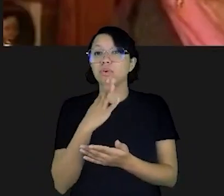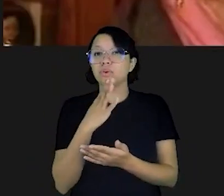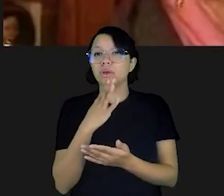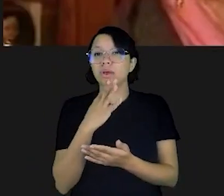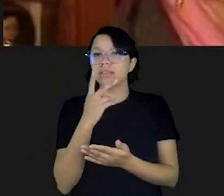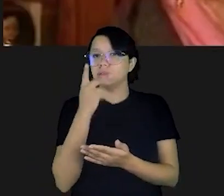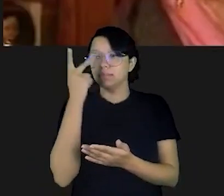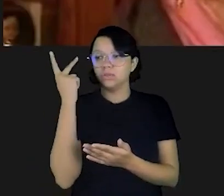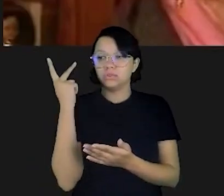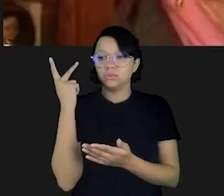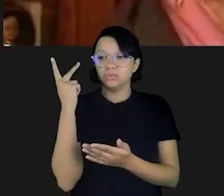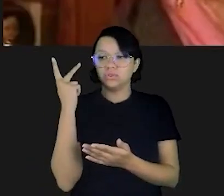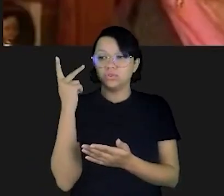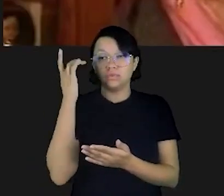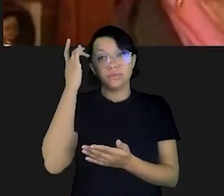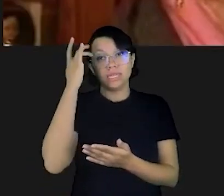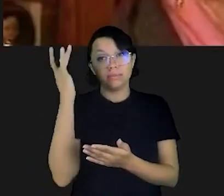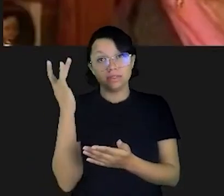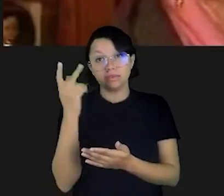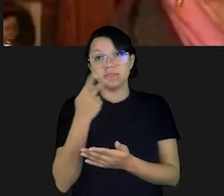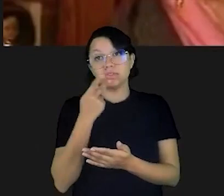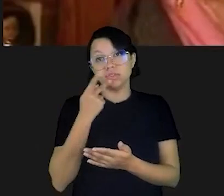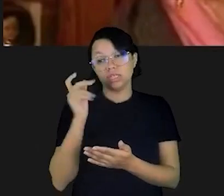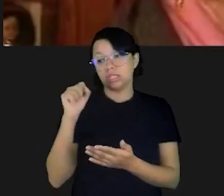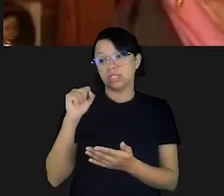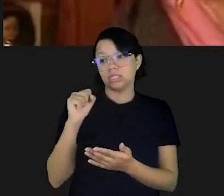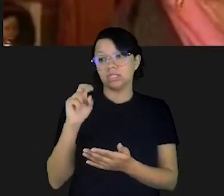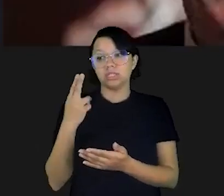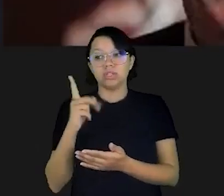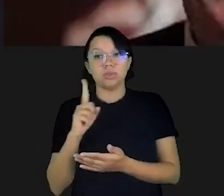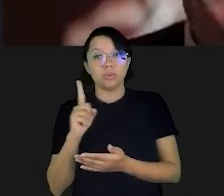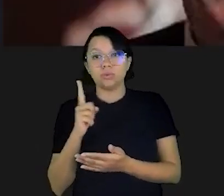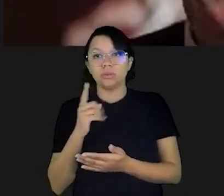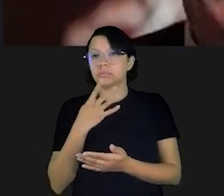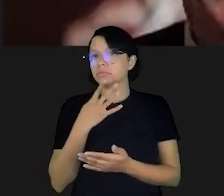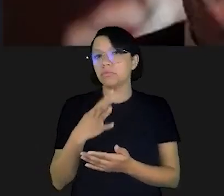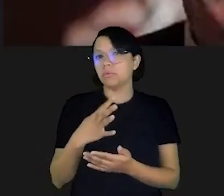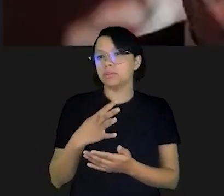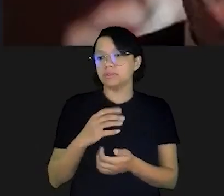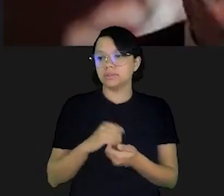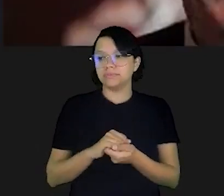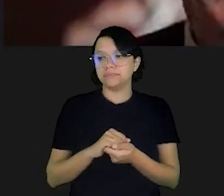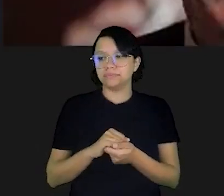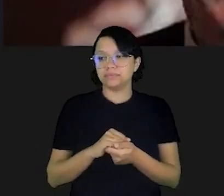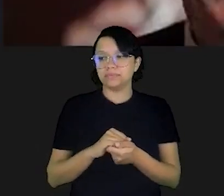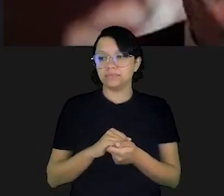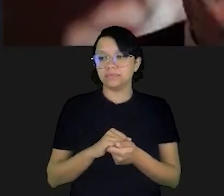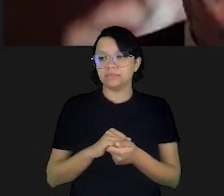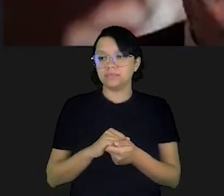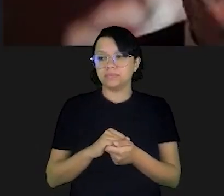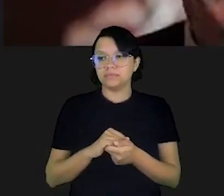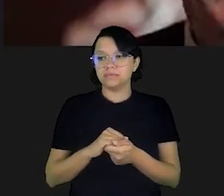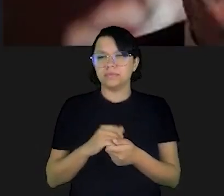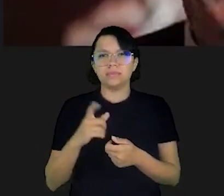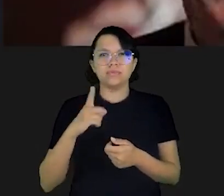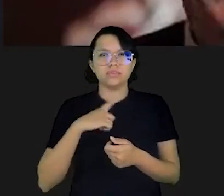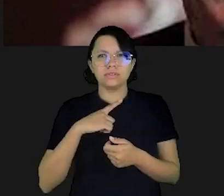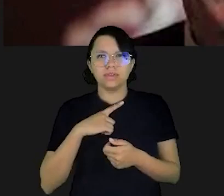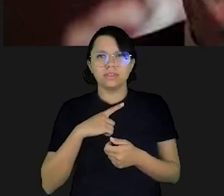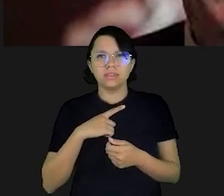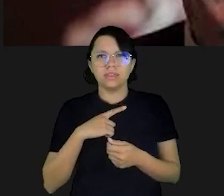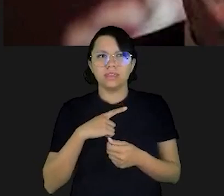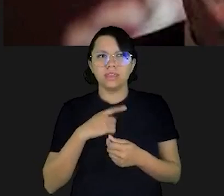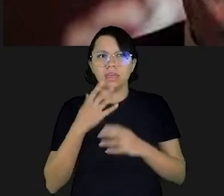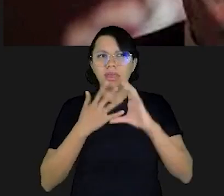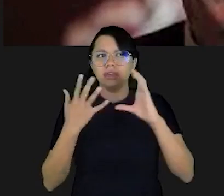você conhecer a pessoa, já fica mais fácil você dizer sim ou não, mas se você não conhecer, que elemento você vai ter? Você vai